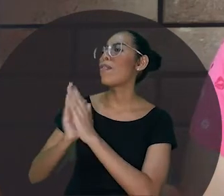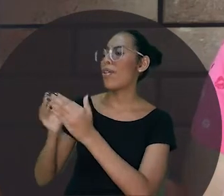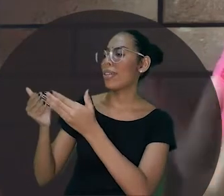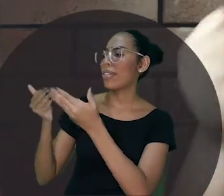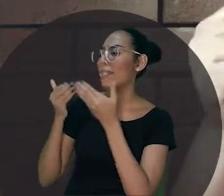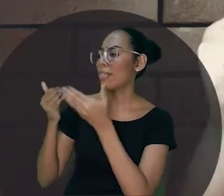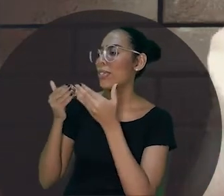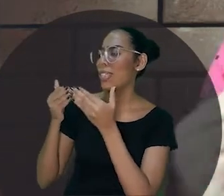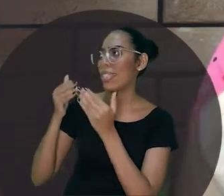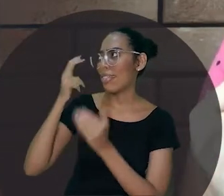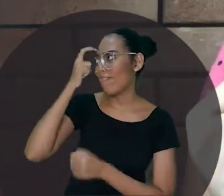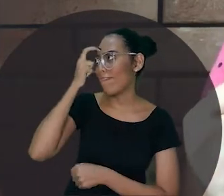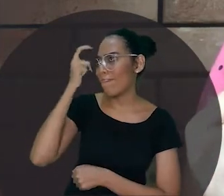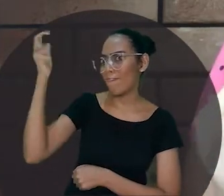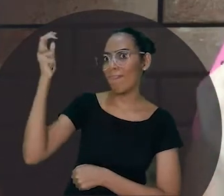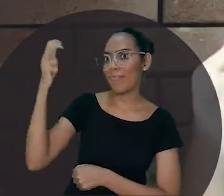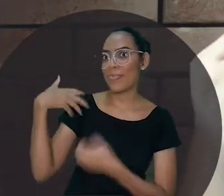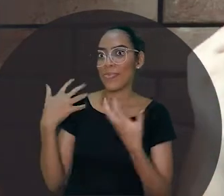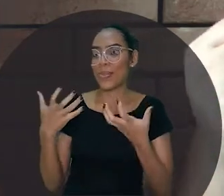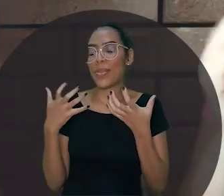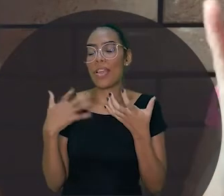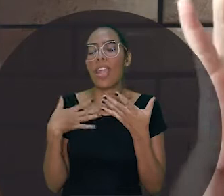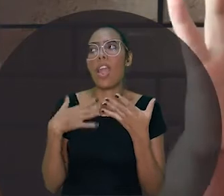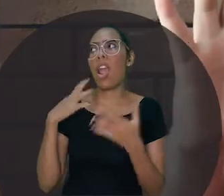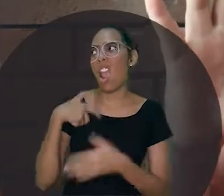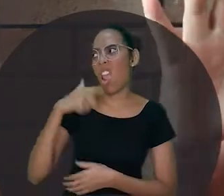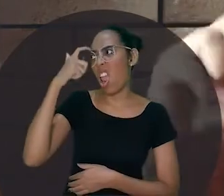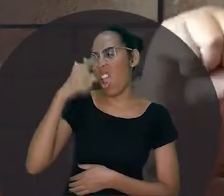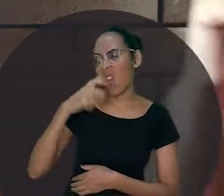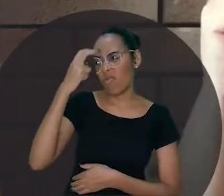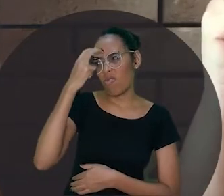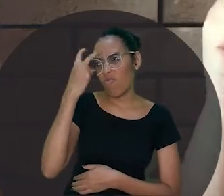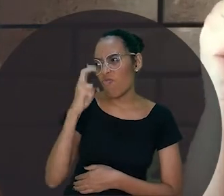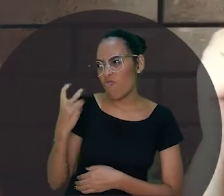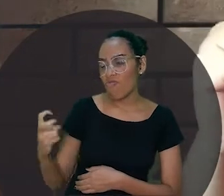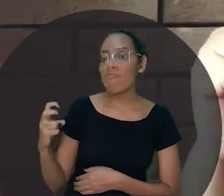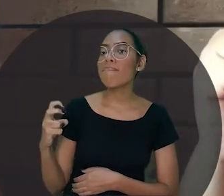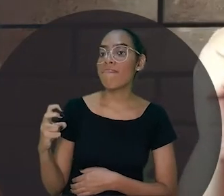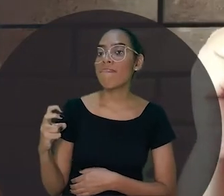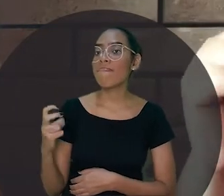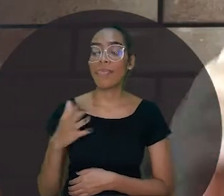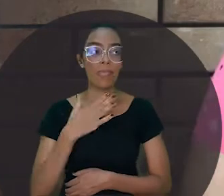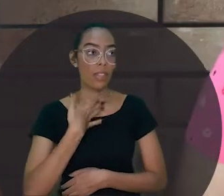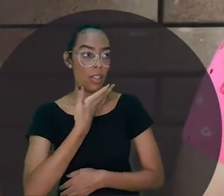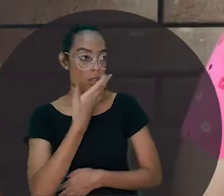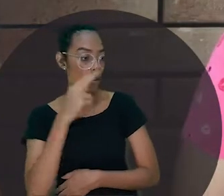queria que você me desse bastante sabedoria. Porque eu quero ser um bicho bem esperto.